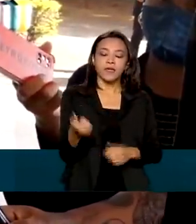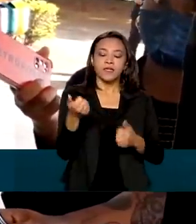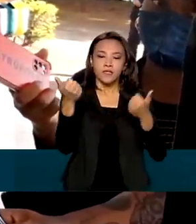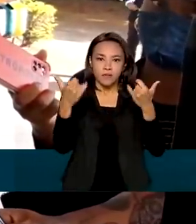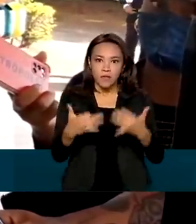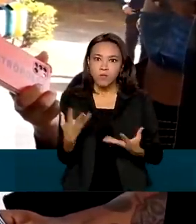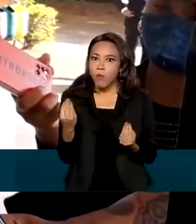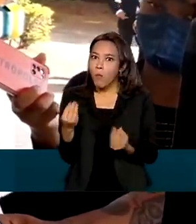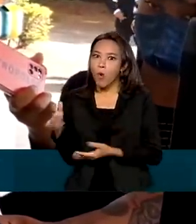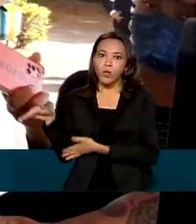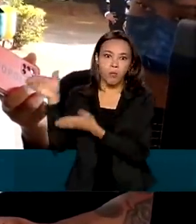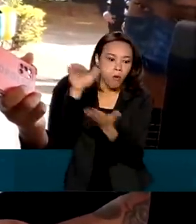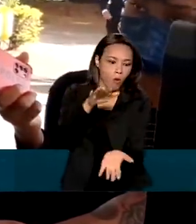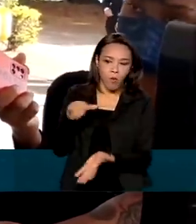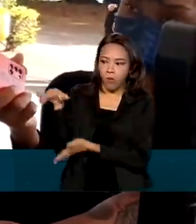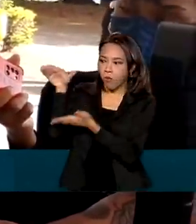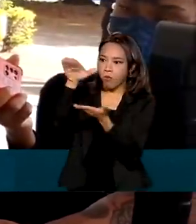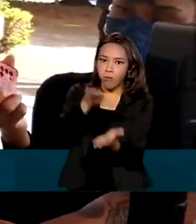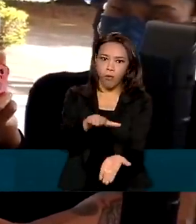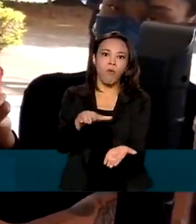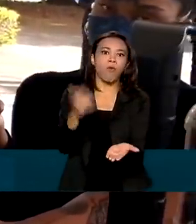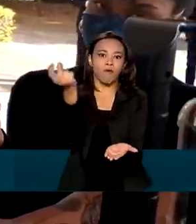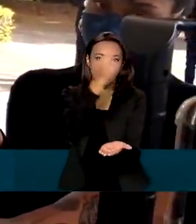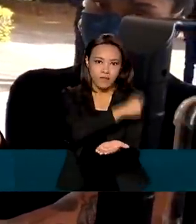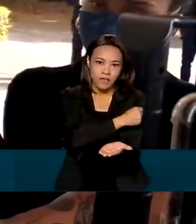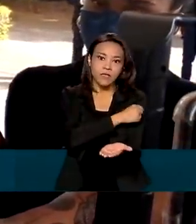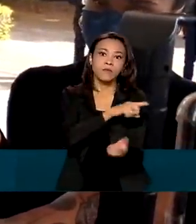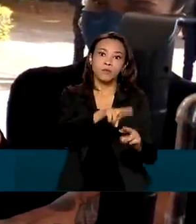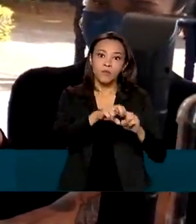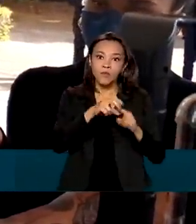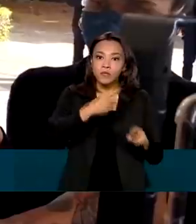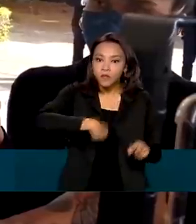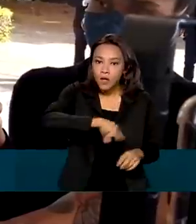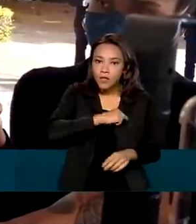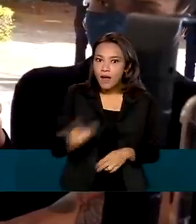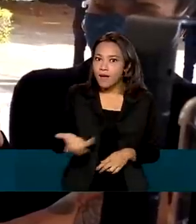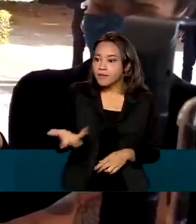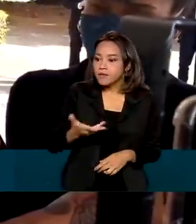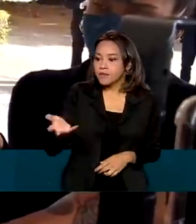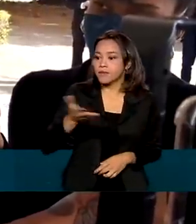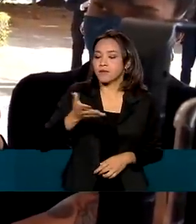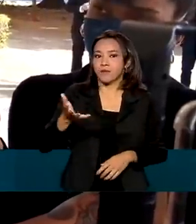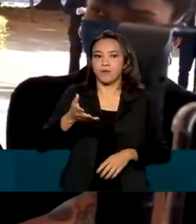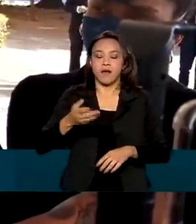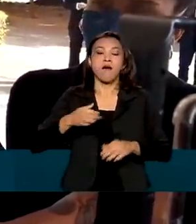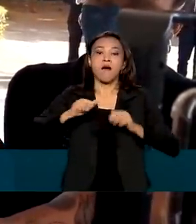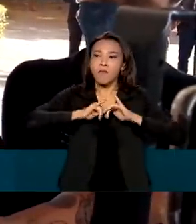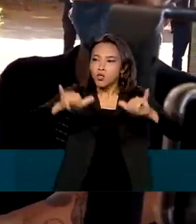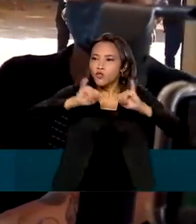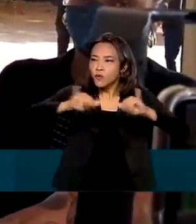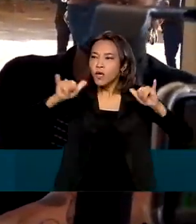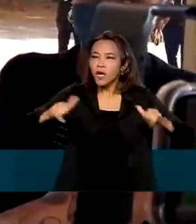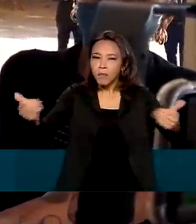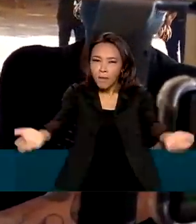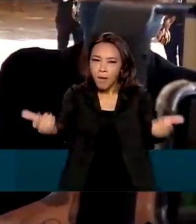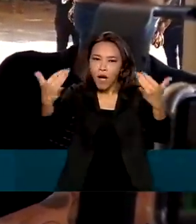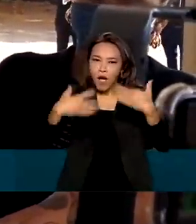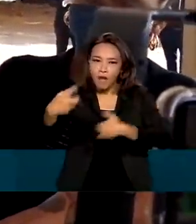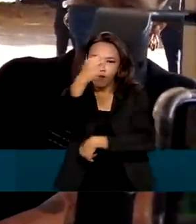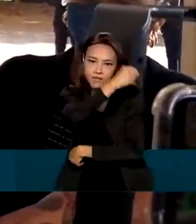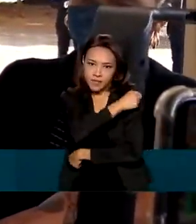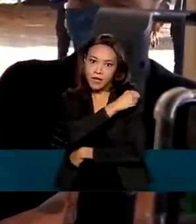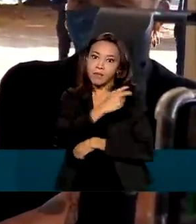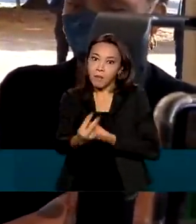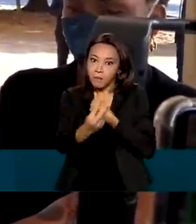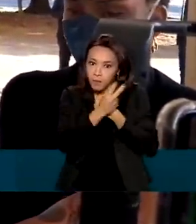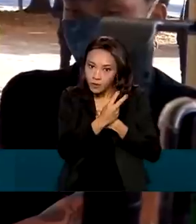vacinas, aí a gente entende que isso vai acelerar o ritmo da campanha e as pessoas totalmente imunizadas é a